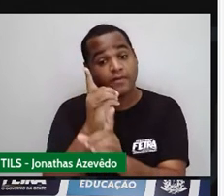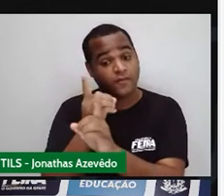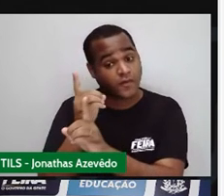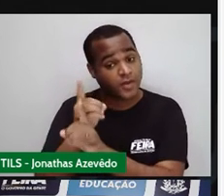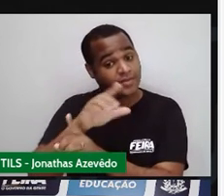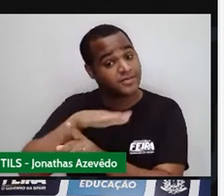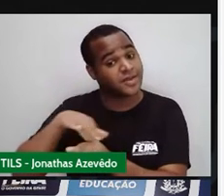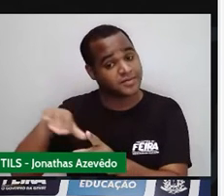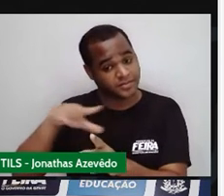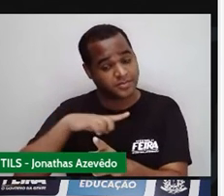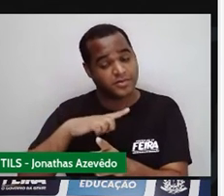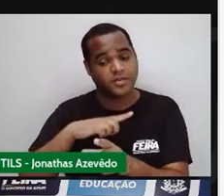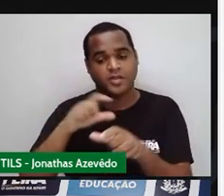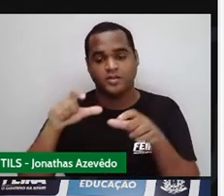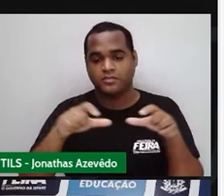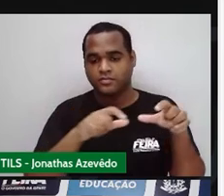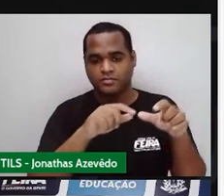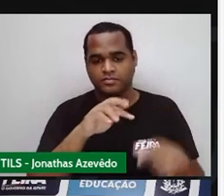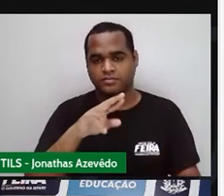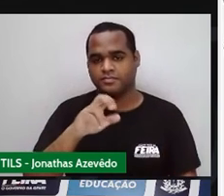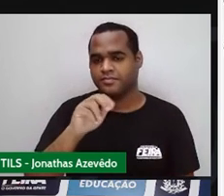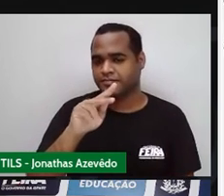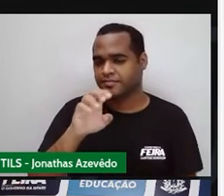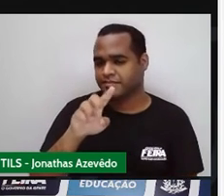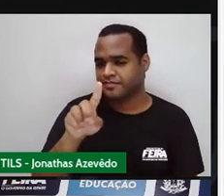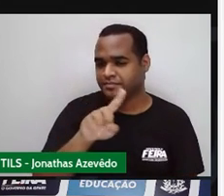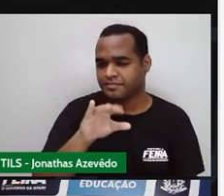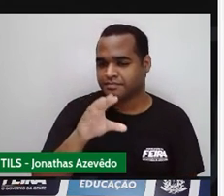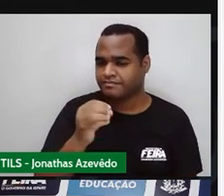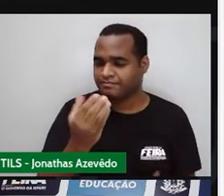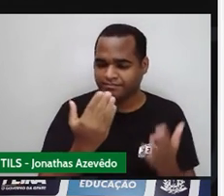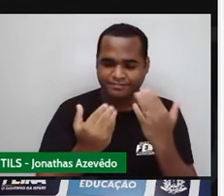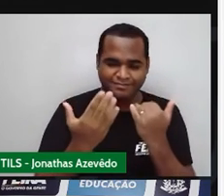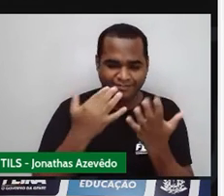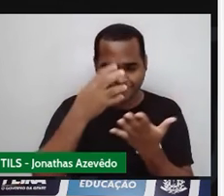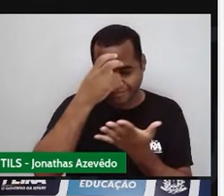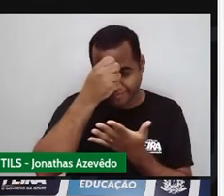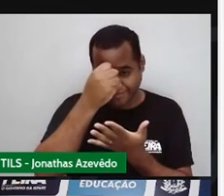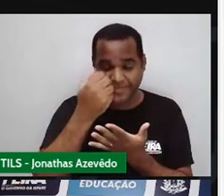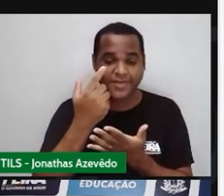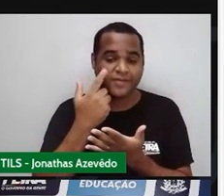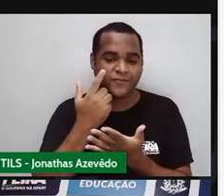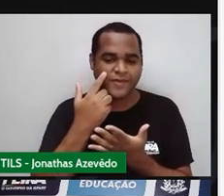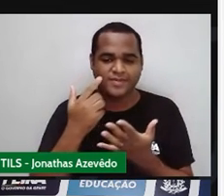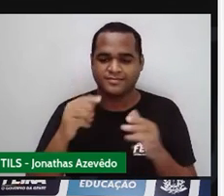qualquer trapézio. Olha só. Vem aqui comigo agora. Mexendo na tela.